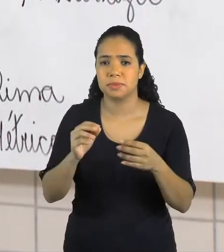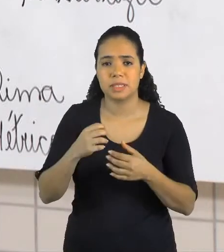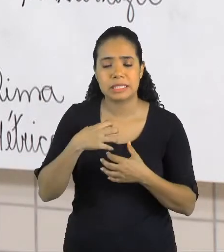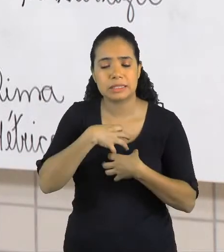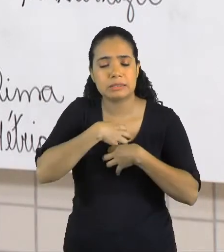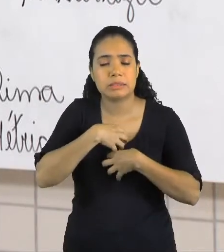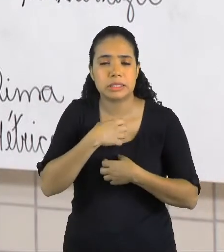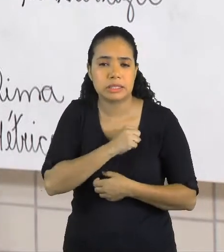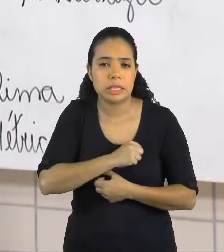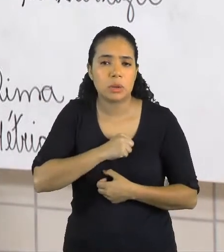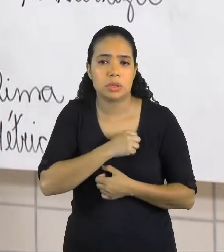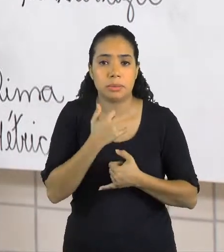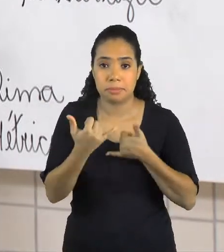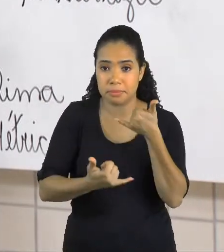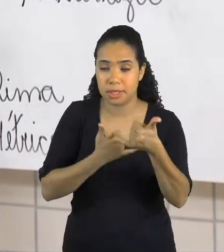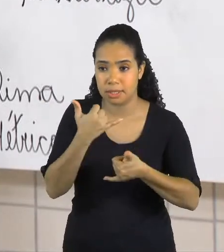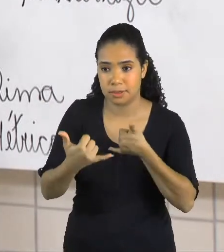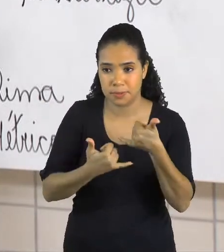brinquedos.